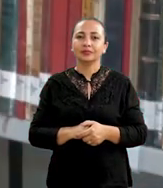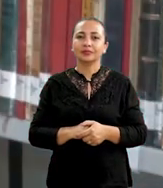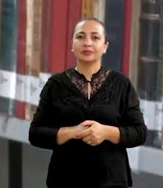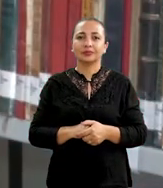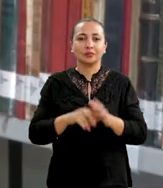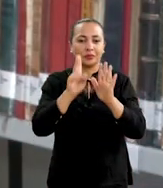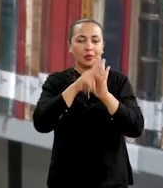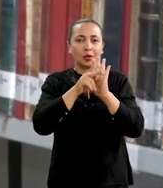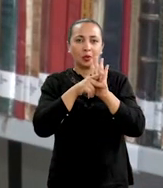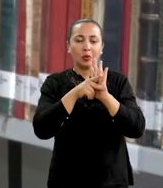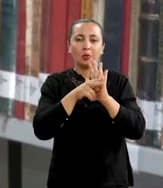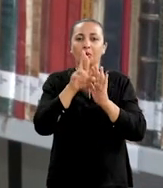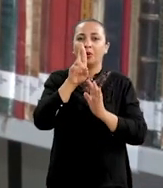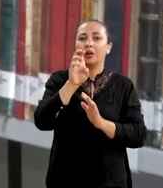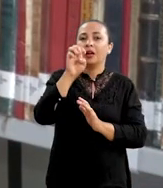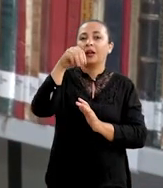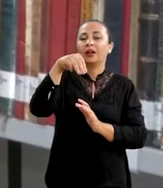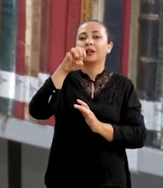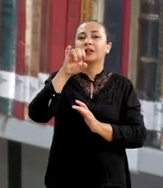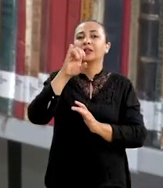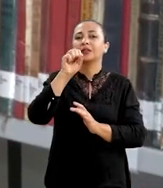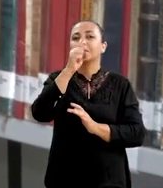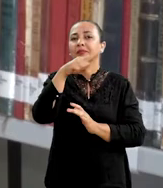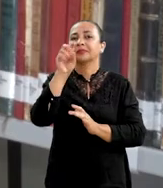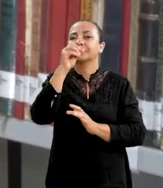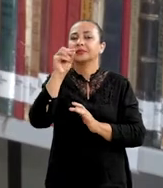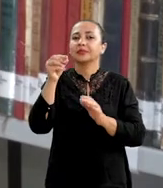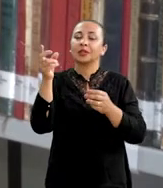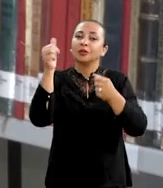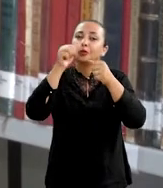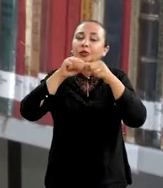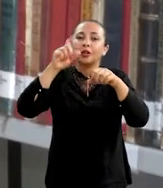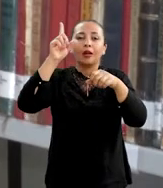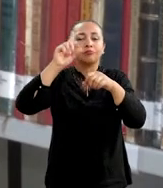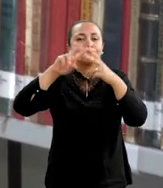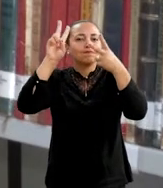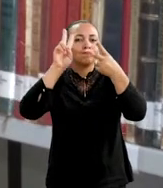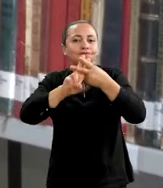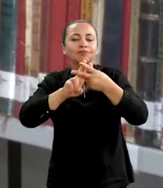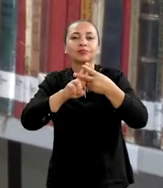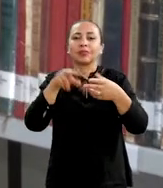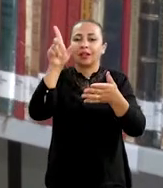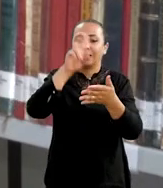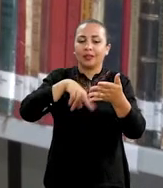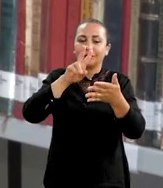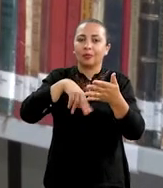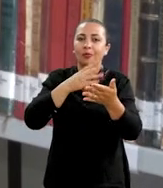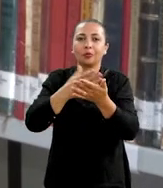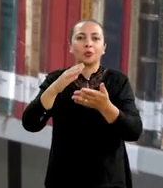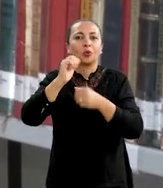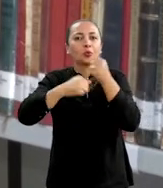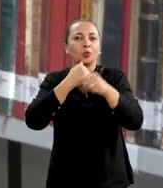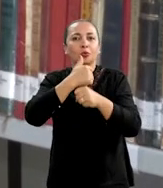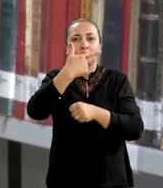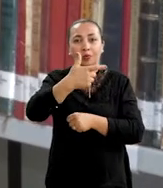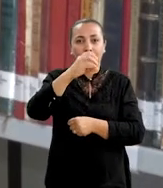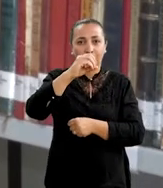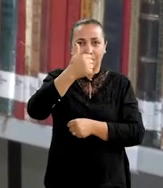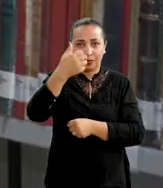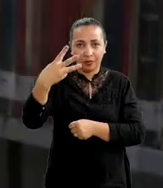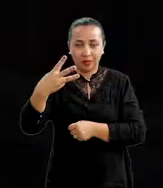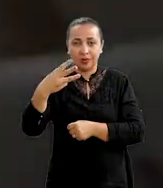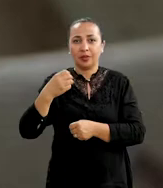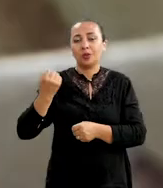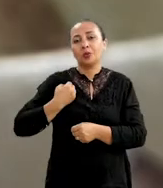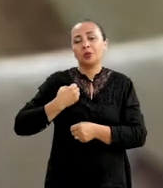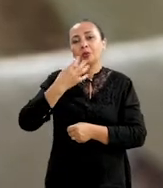O projeto Remissão pela Leitura é um projeto que foi instituído nacionalmente em 2013, através da recomendação de